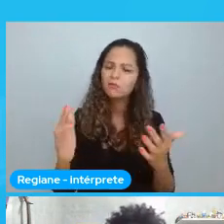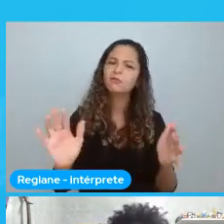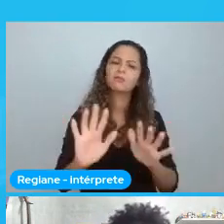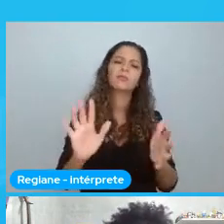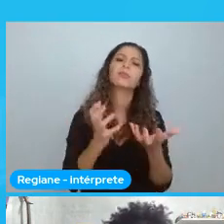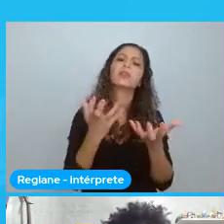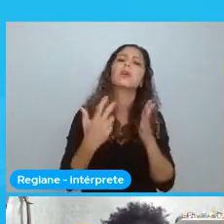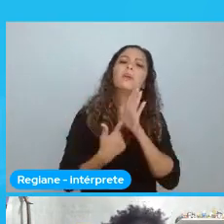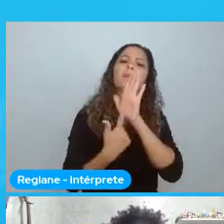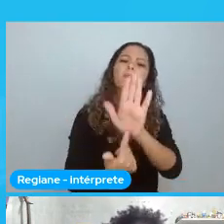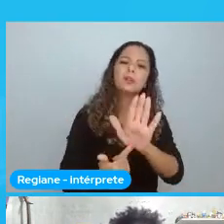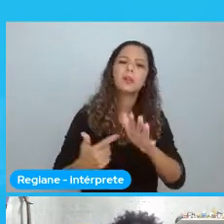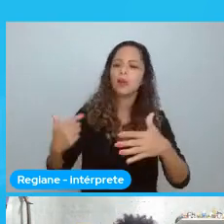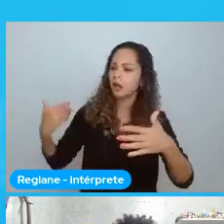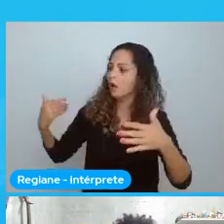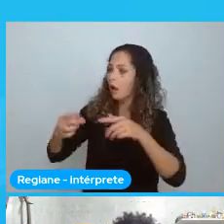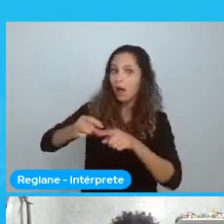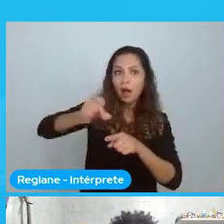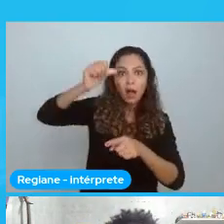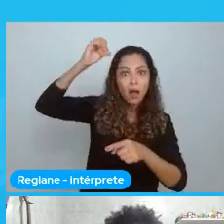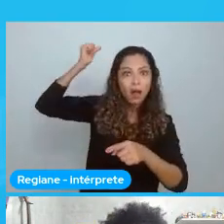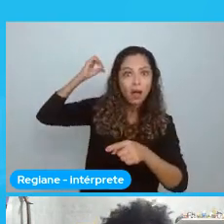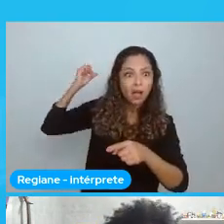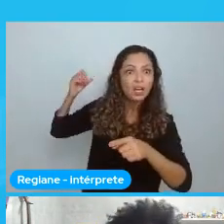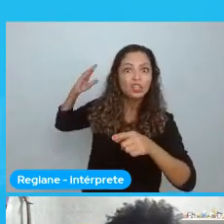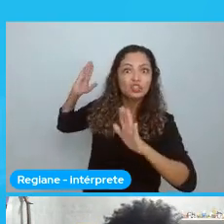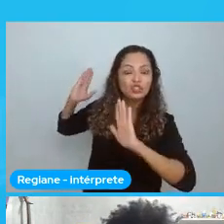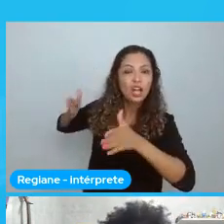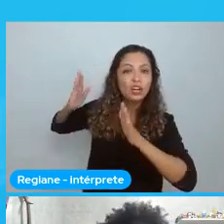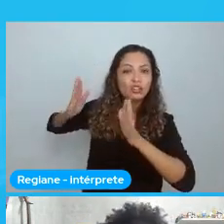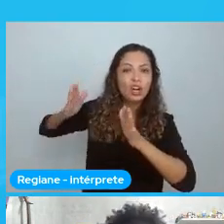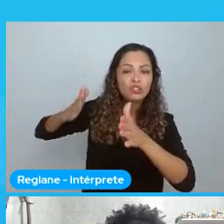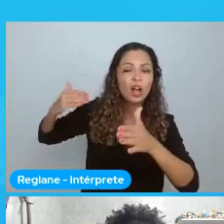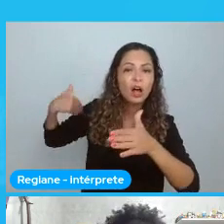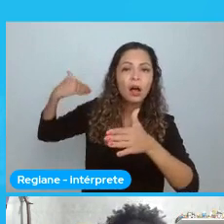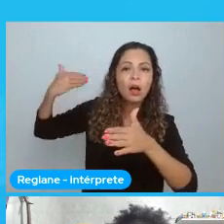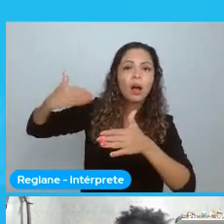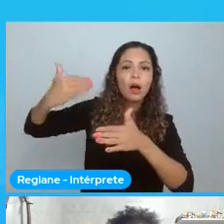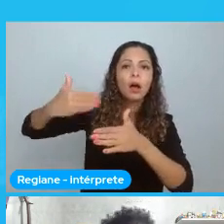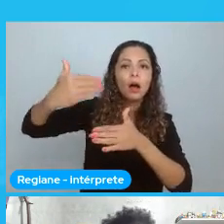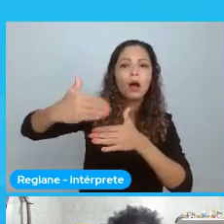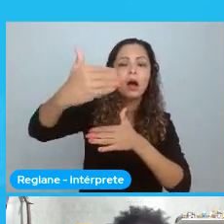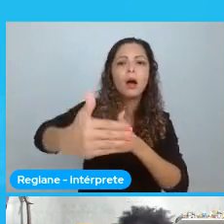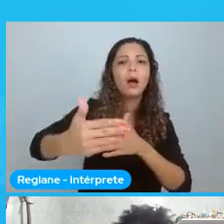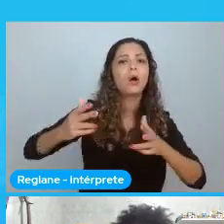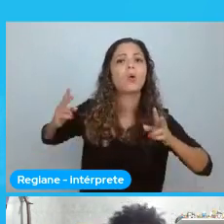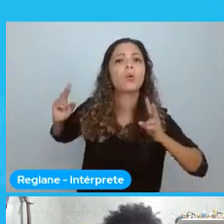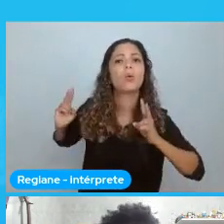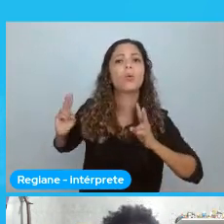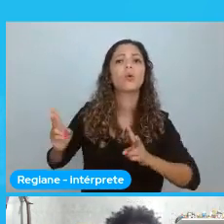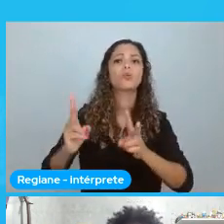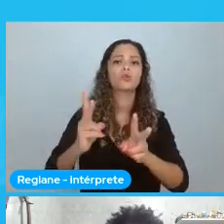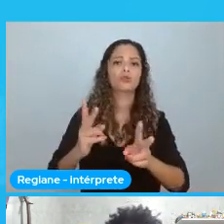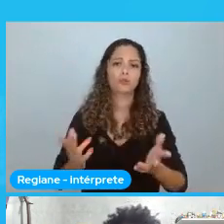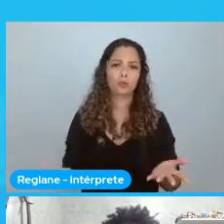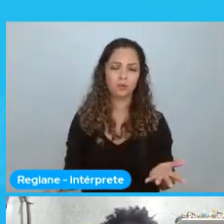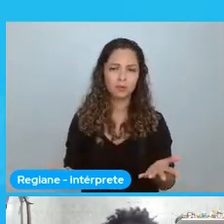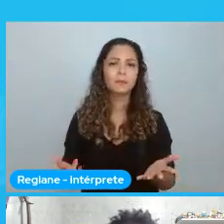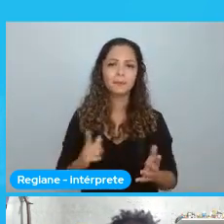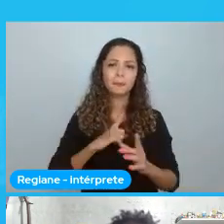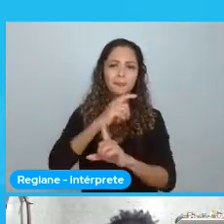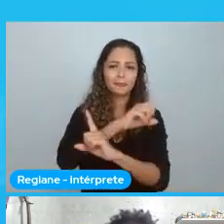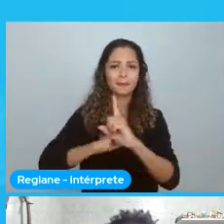super atual. O quanto a gente. Encontra. Com esses tipos. De atitudes. Ainda. E. O quanto a está falando. Lá atrás. partir de uma outra